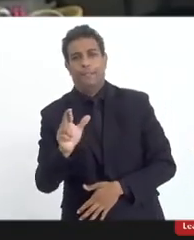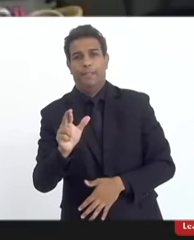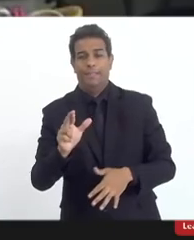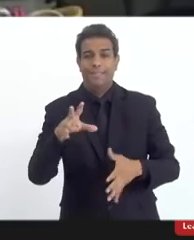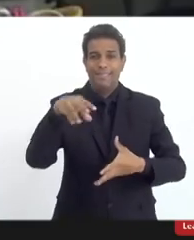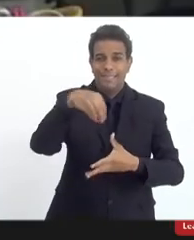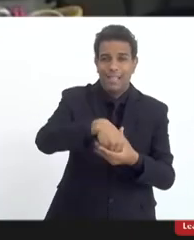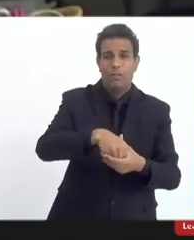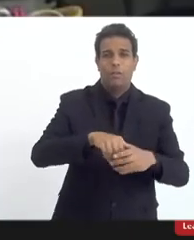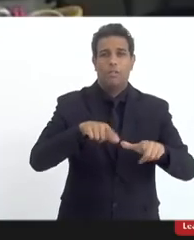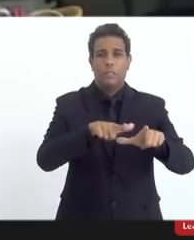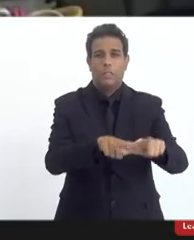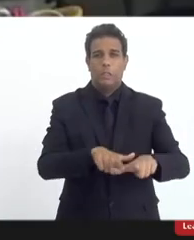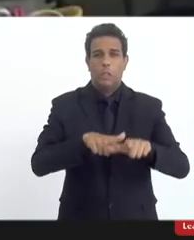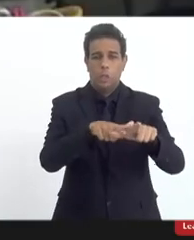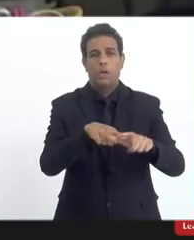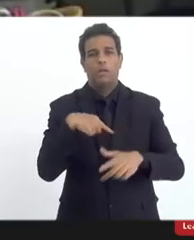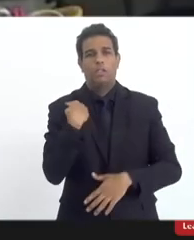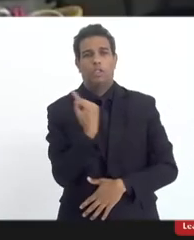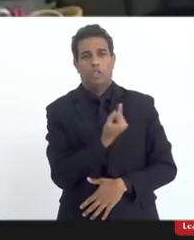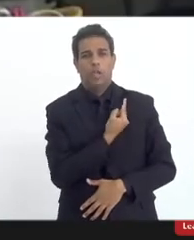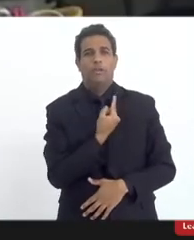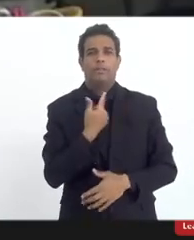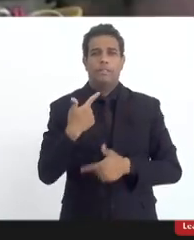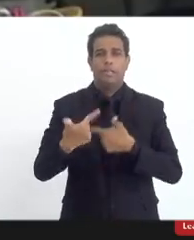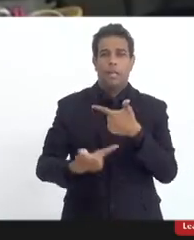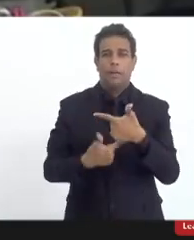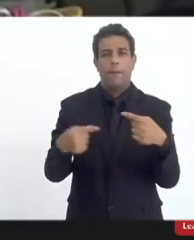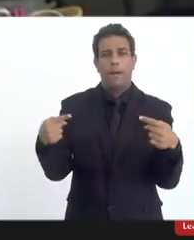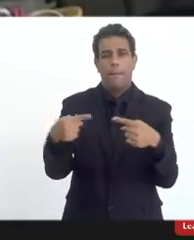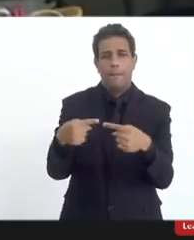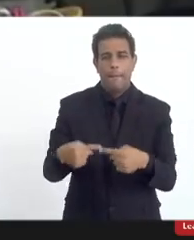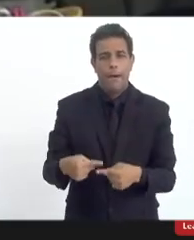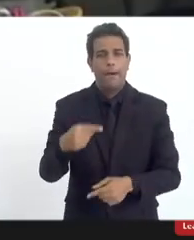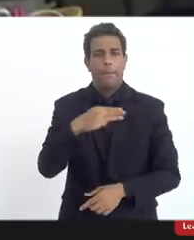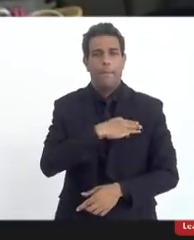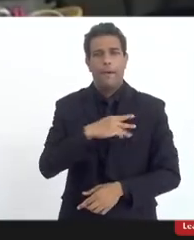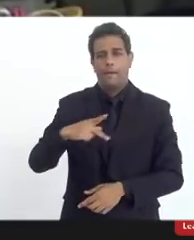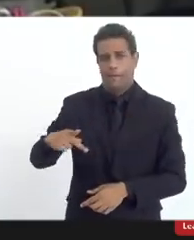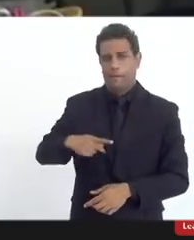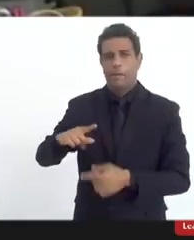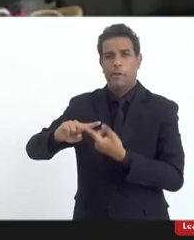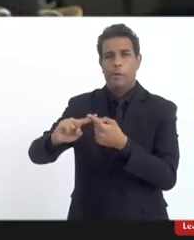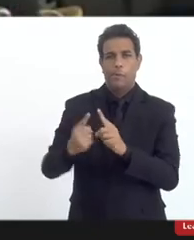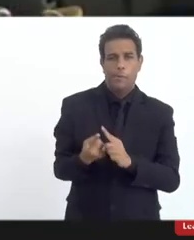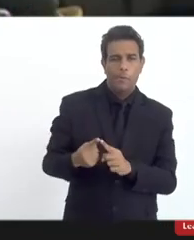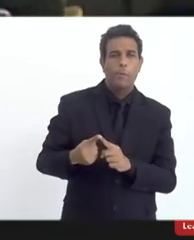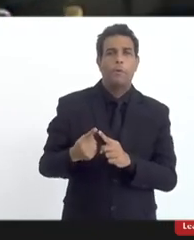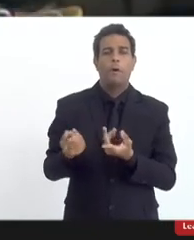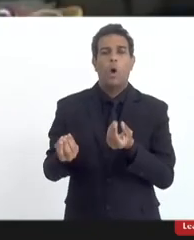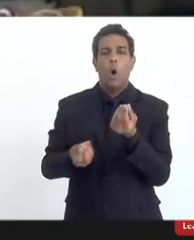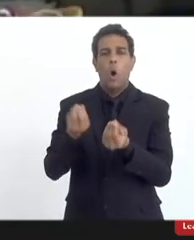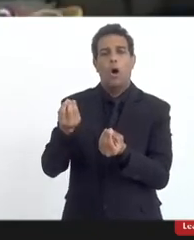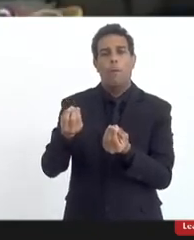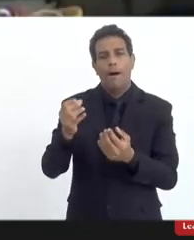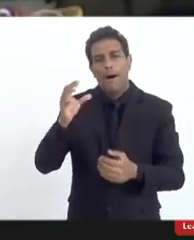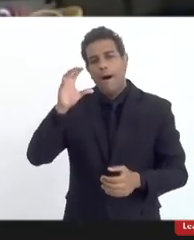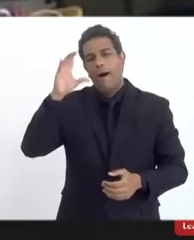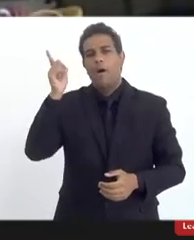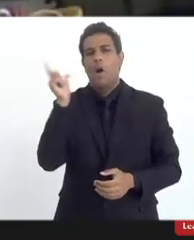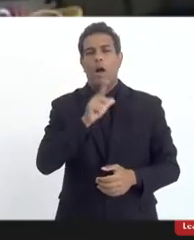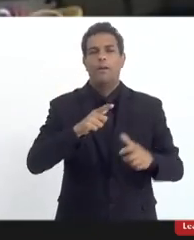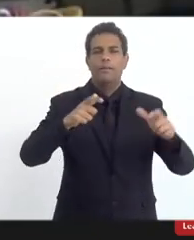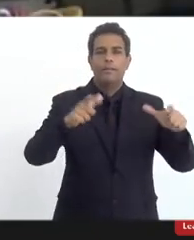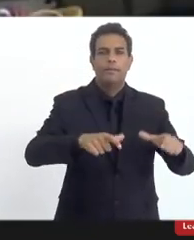né e a gente tem um trabalho o Ministério Público está sempre dialogando com a gente cobrando ações pra aquela